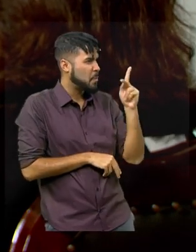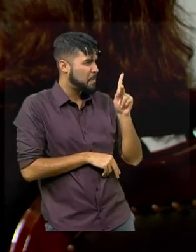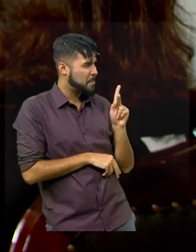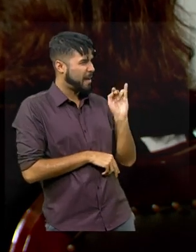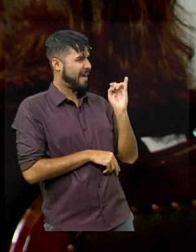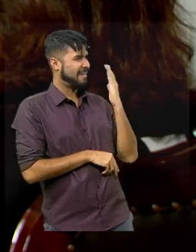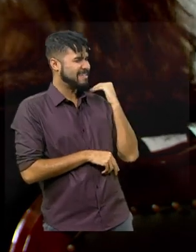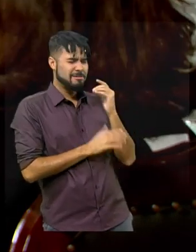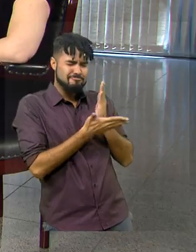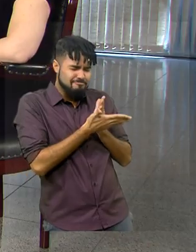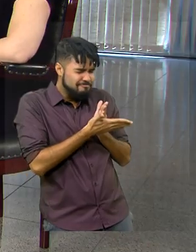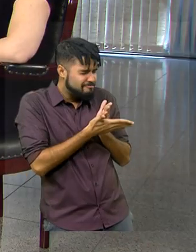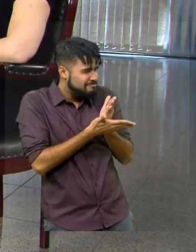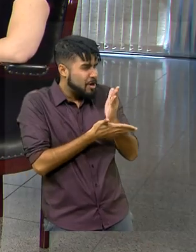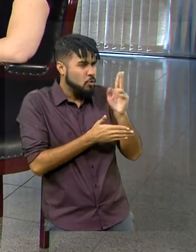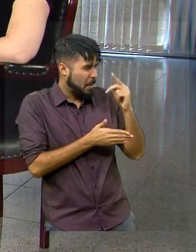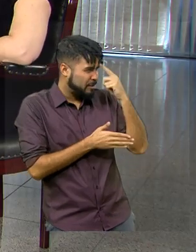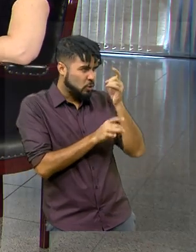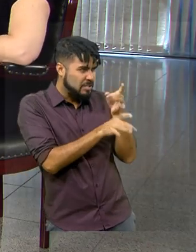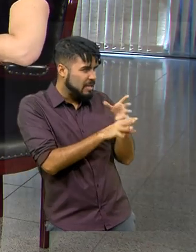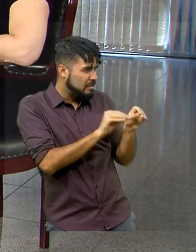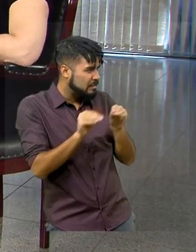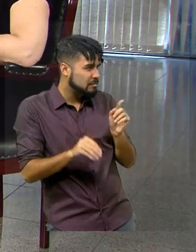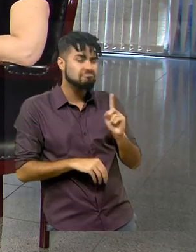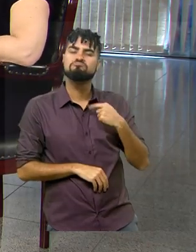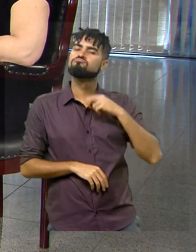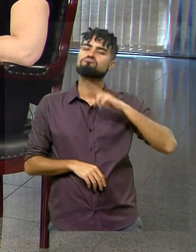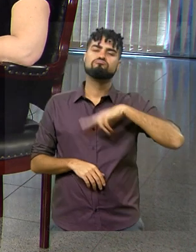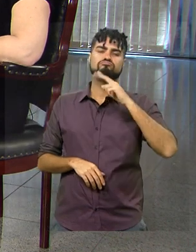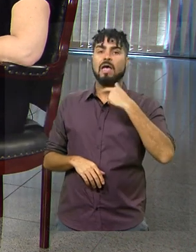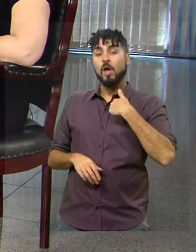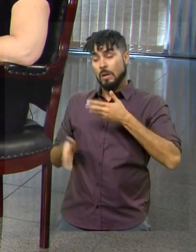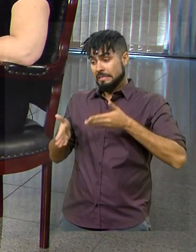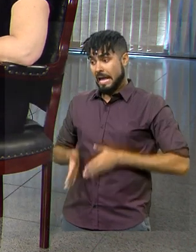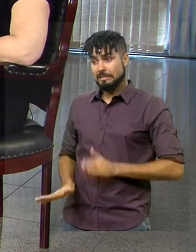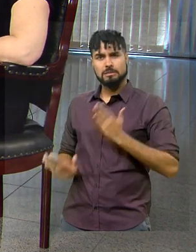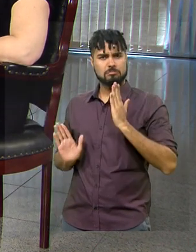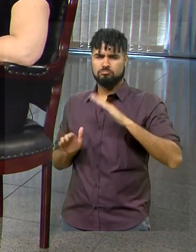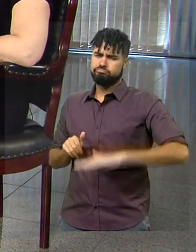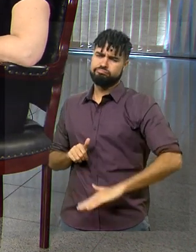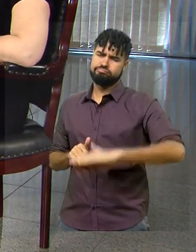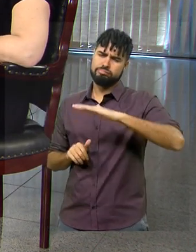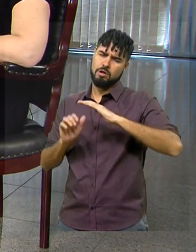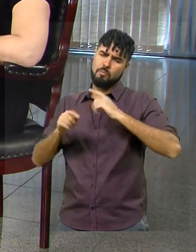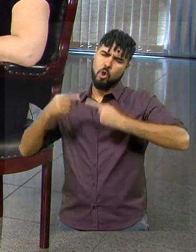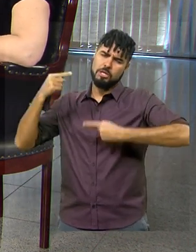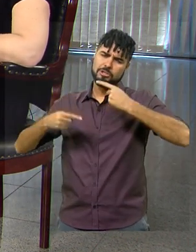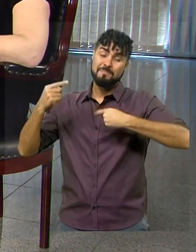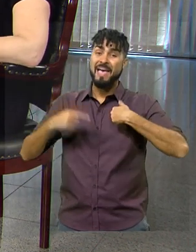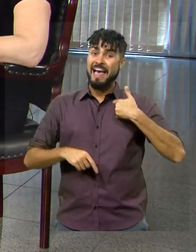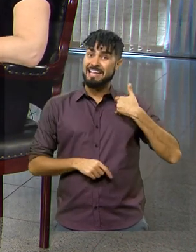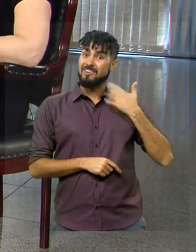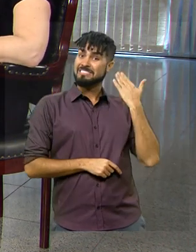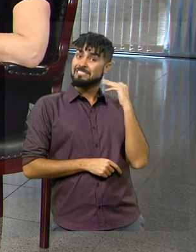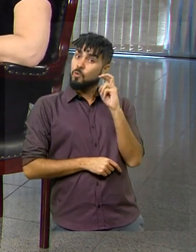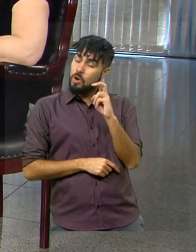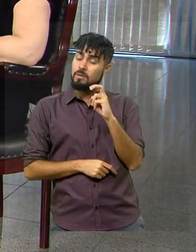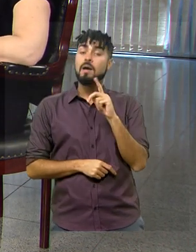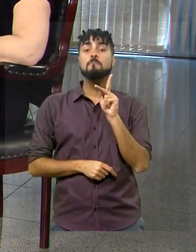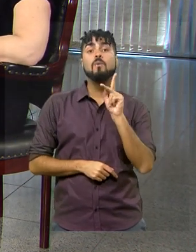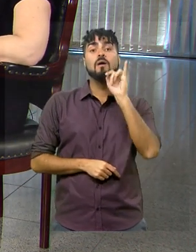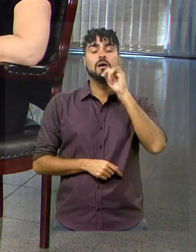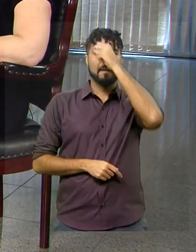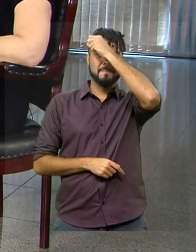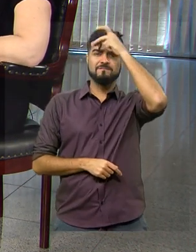Nunca pensou em sair? Nunca pensei em sair. Eu nasci dentro da política. Quando eu tinha cinco anos de idade, meu pai foi prefeito da